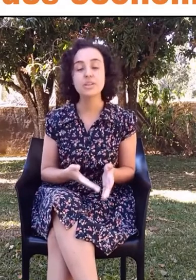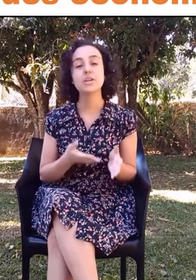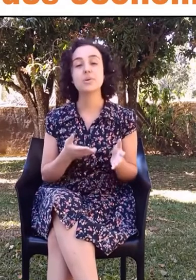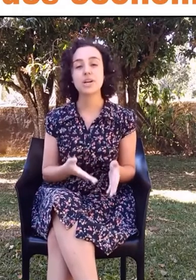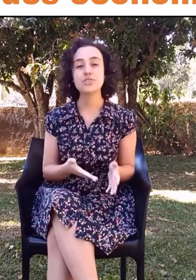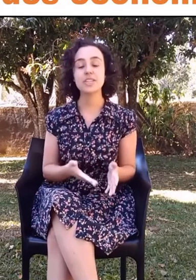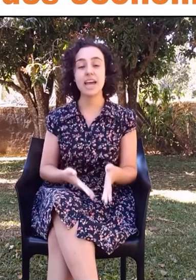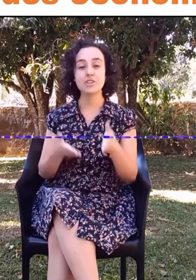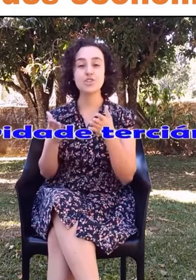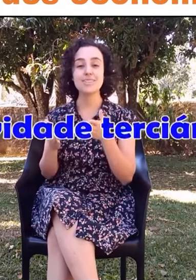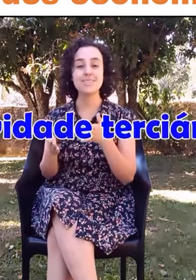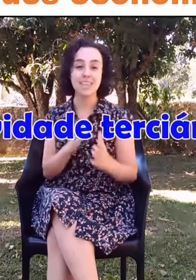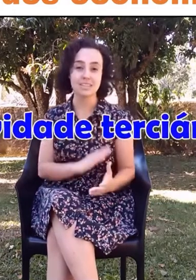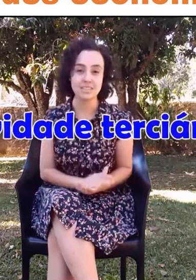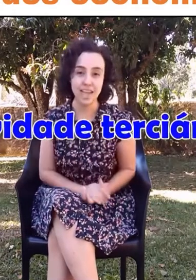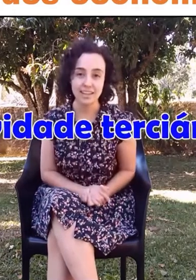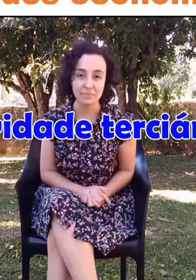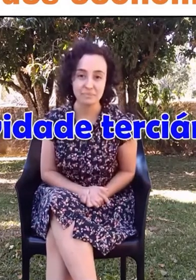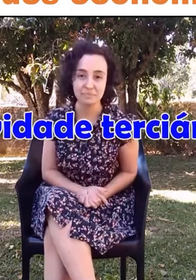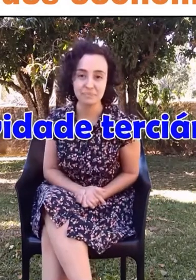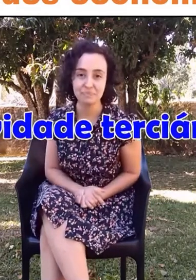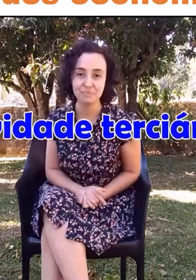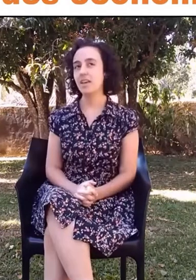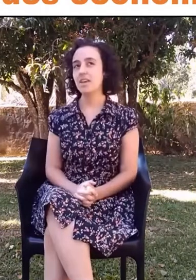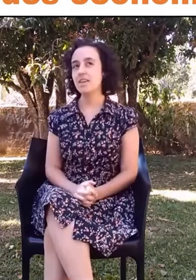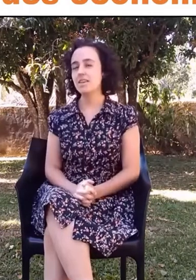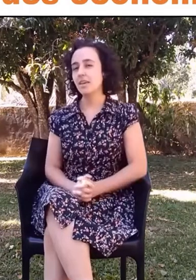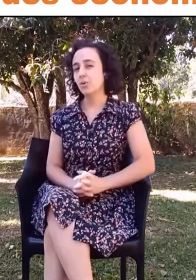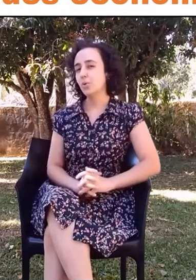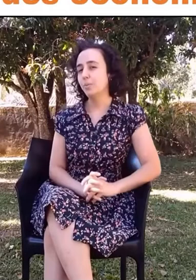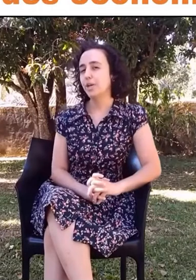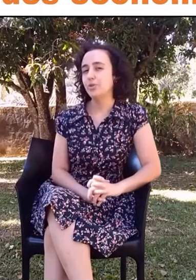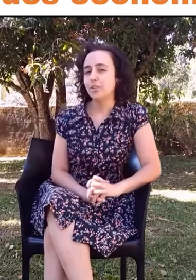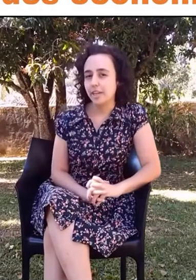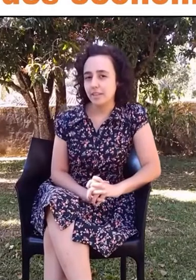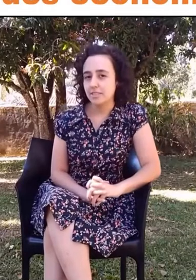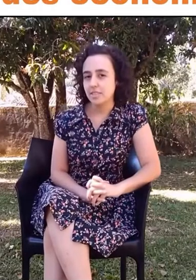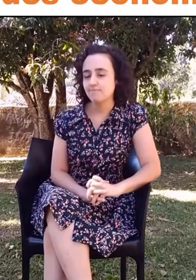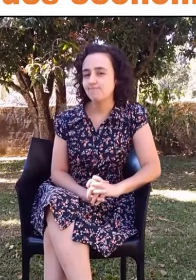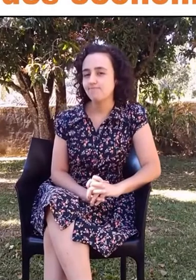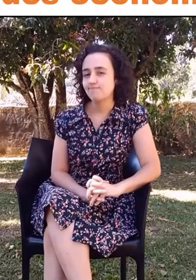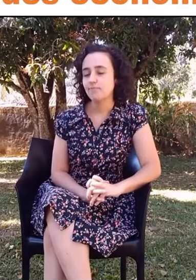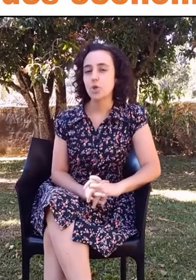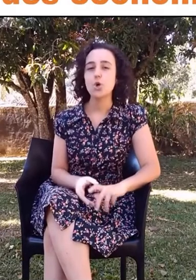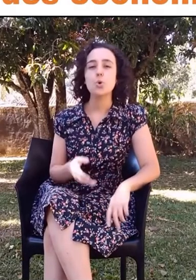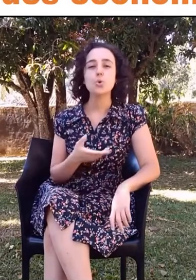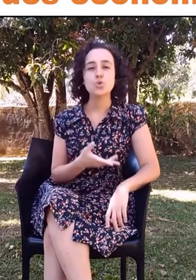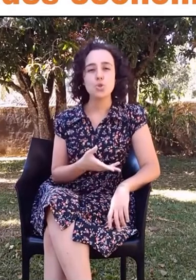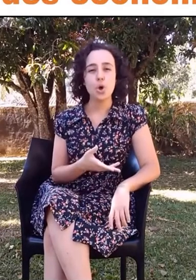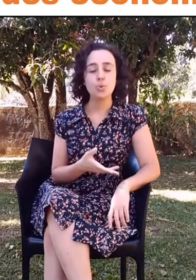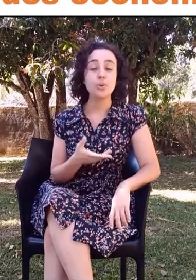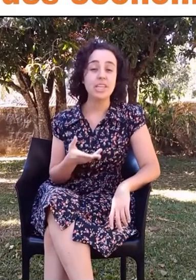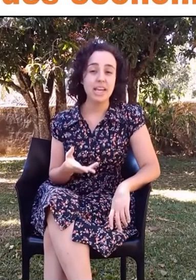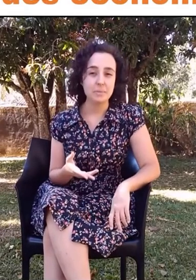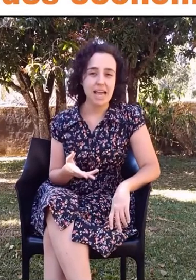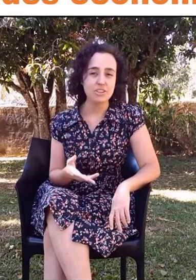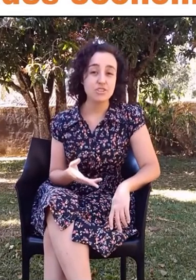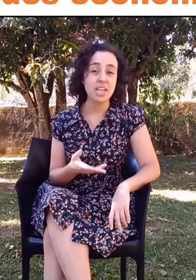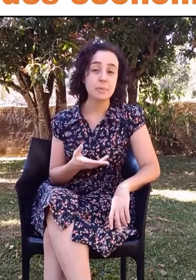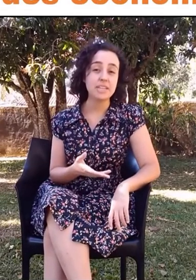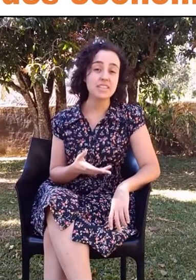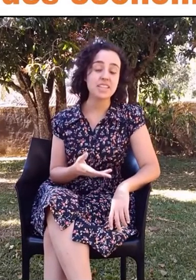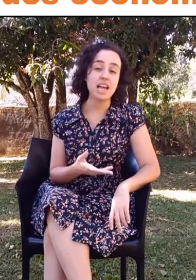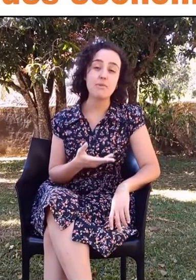Portanto, uma atividade terciária. E o número 3? O som e a